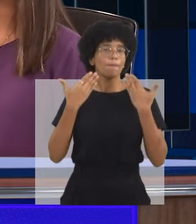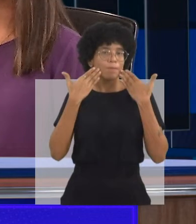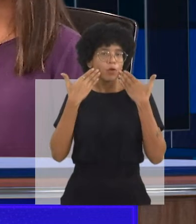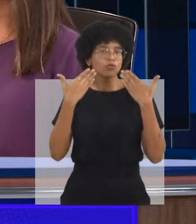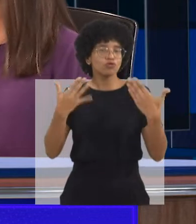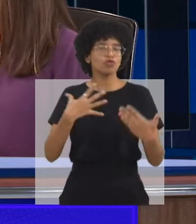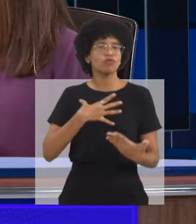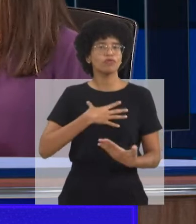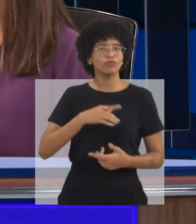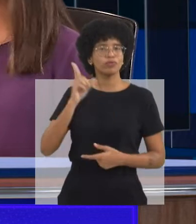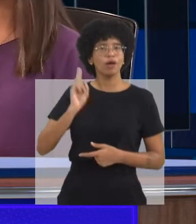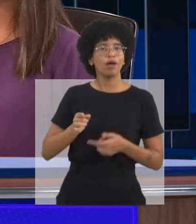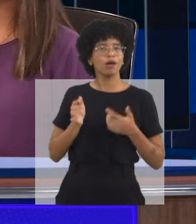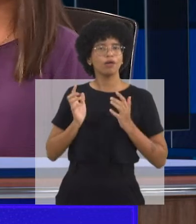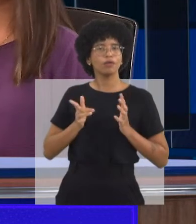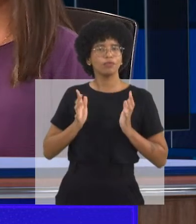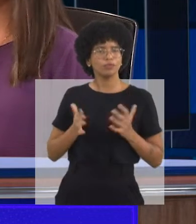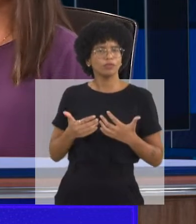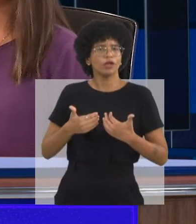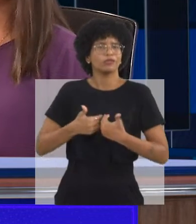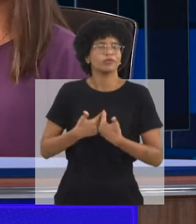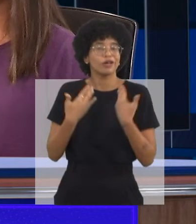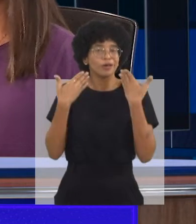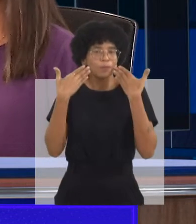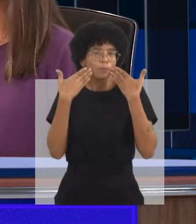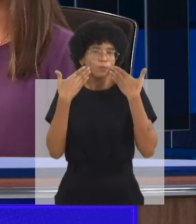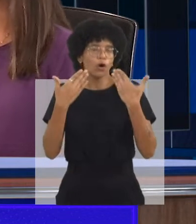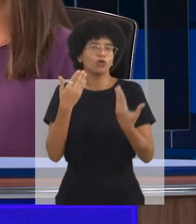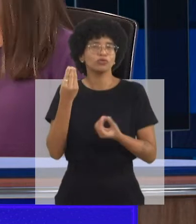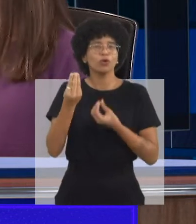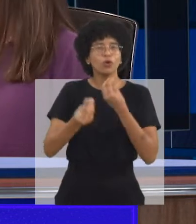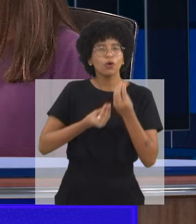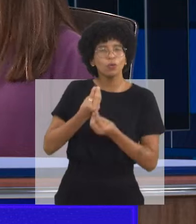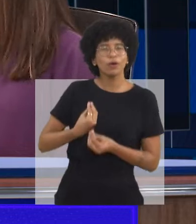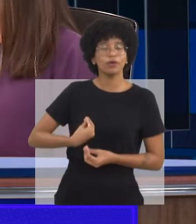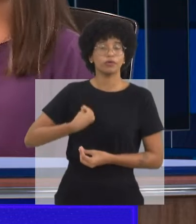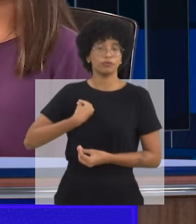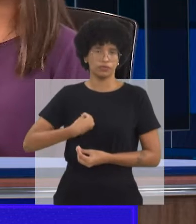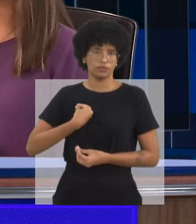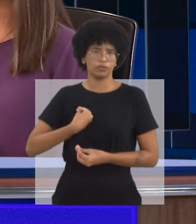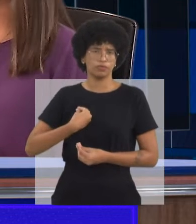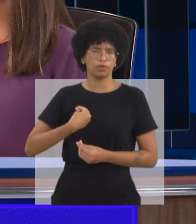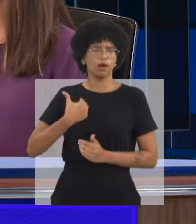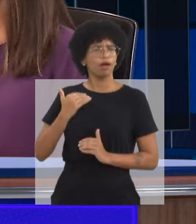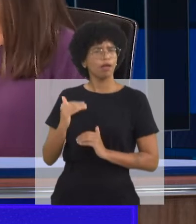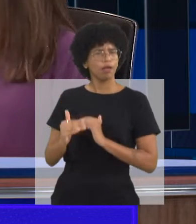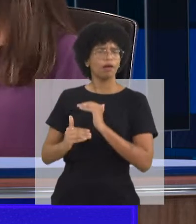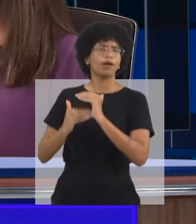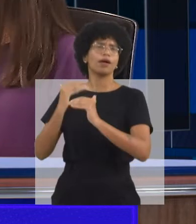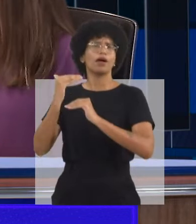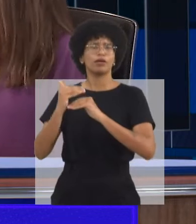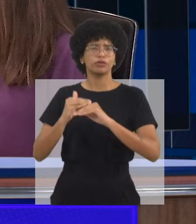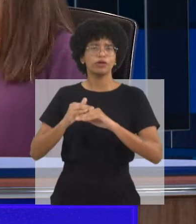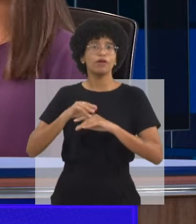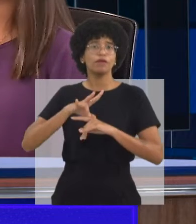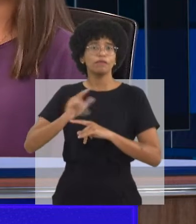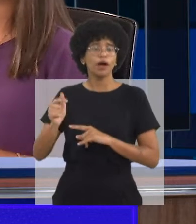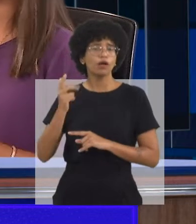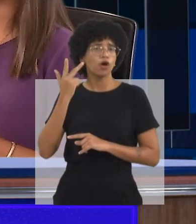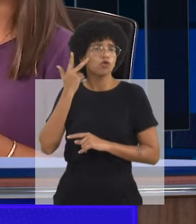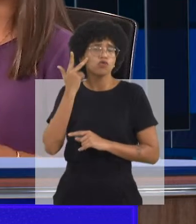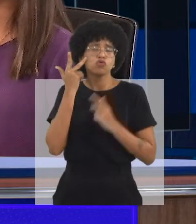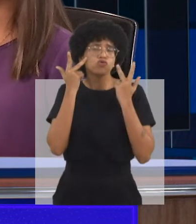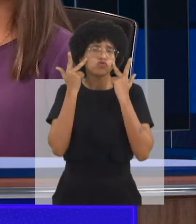visto em quase todos os estabelecimentos. A gente tem nas mídias sociais várias